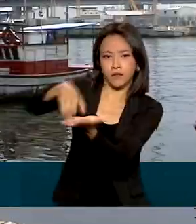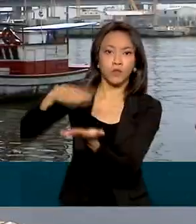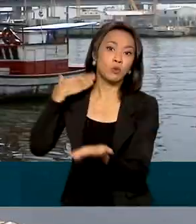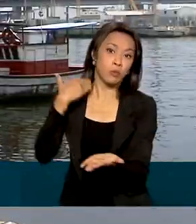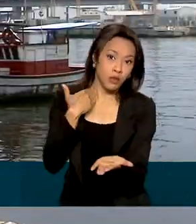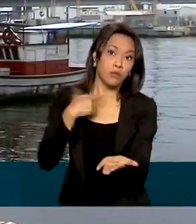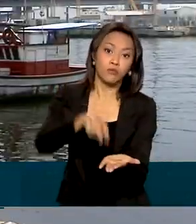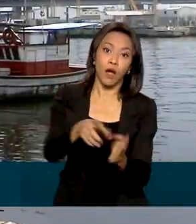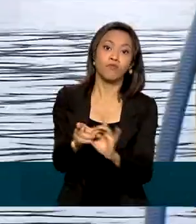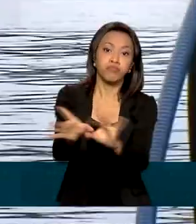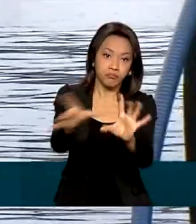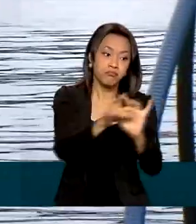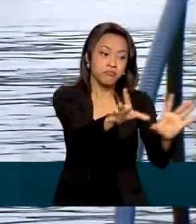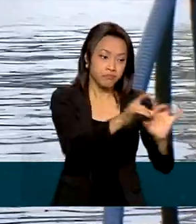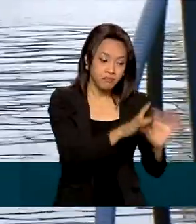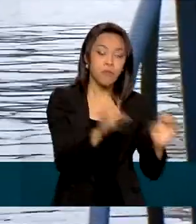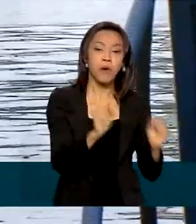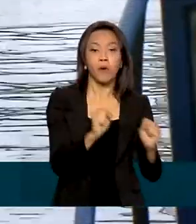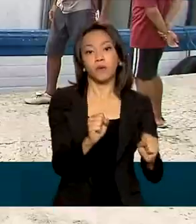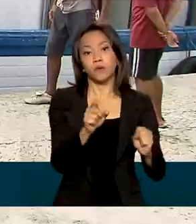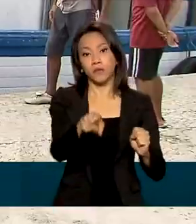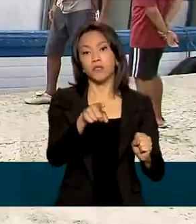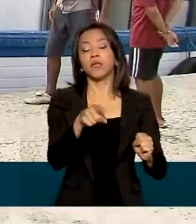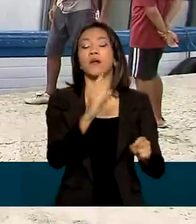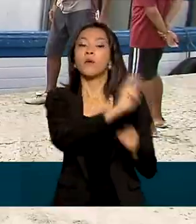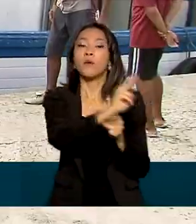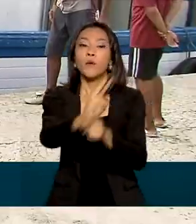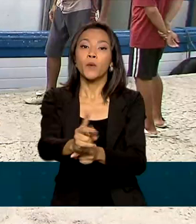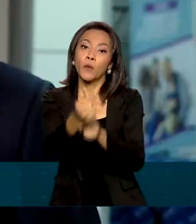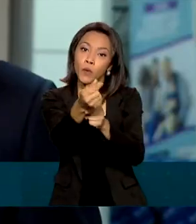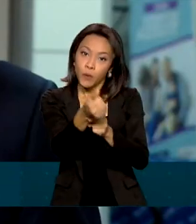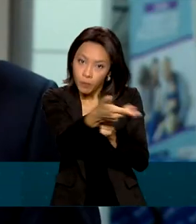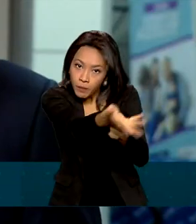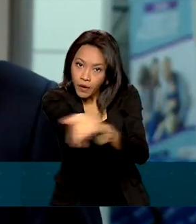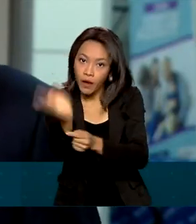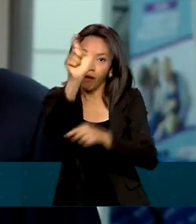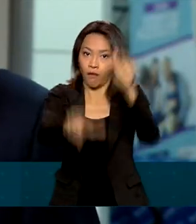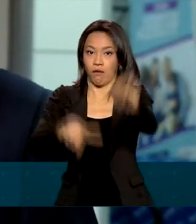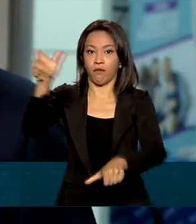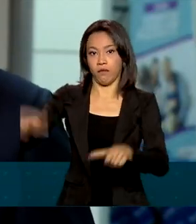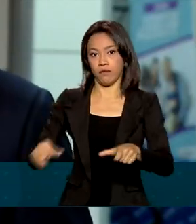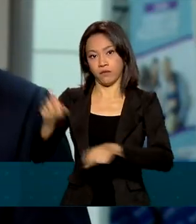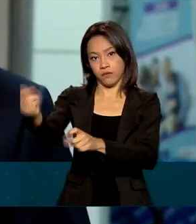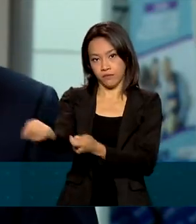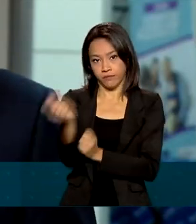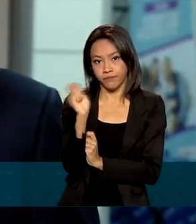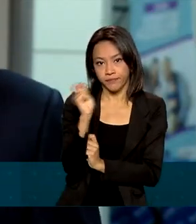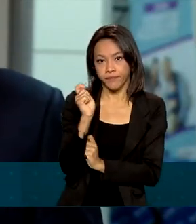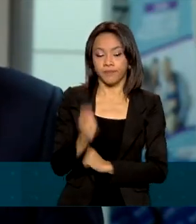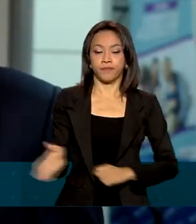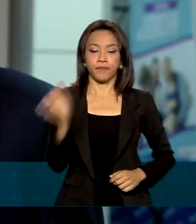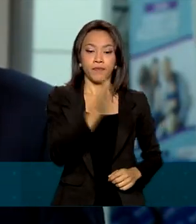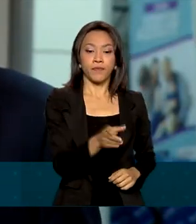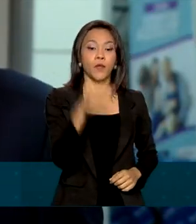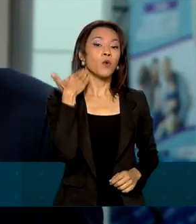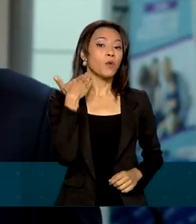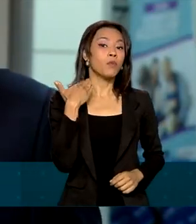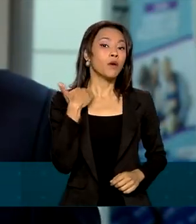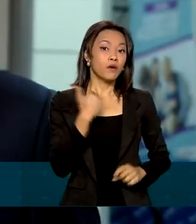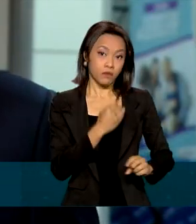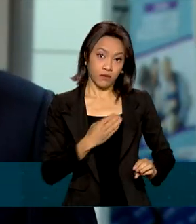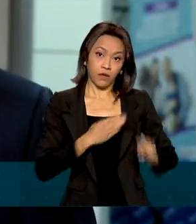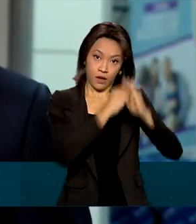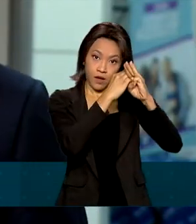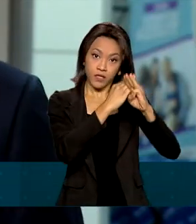estão habilitadas a atuarem com crédito rural. O diferencial da Caixa será os mais